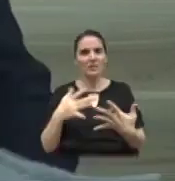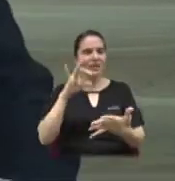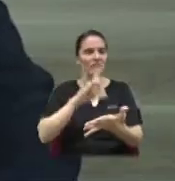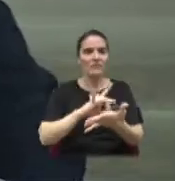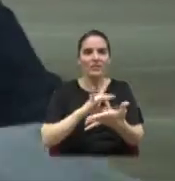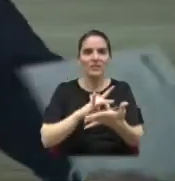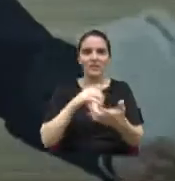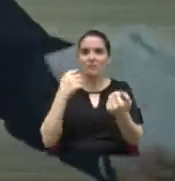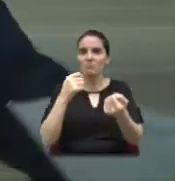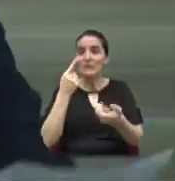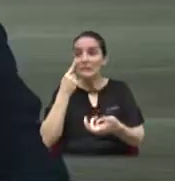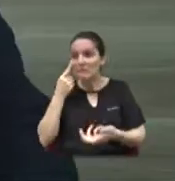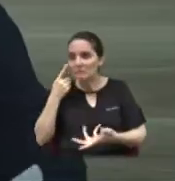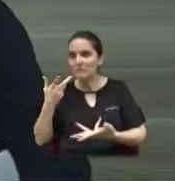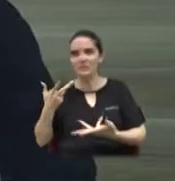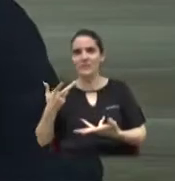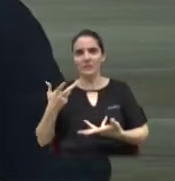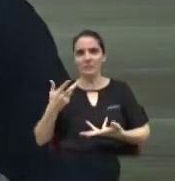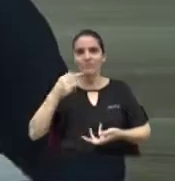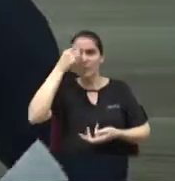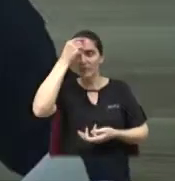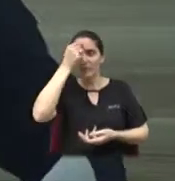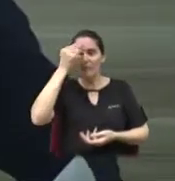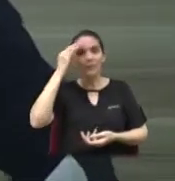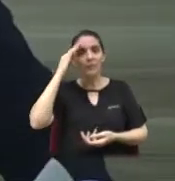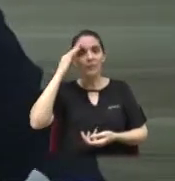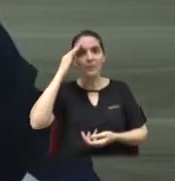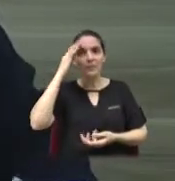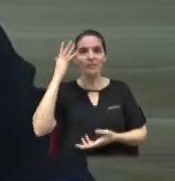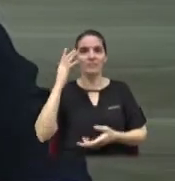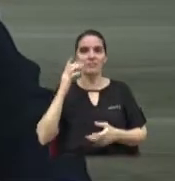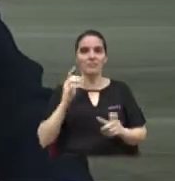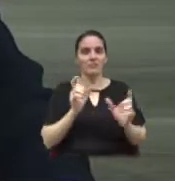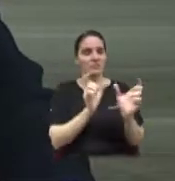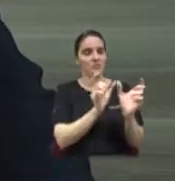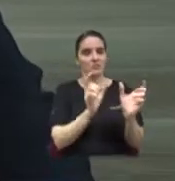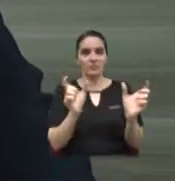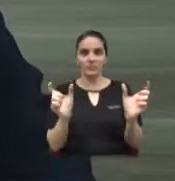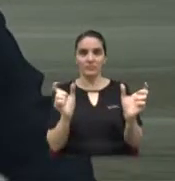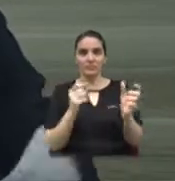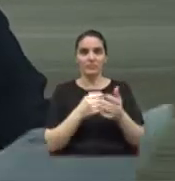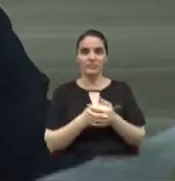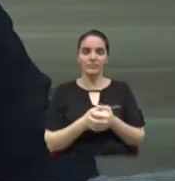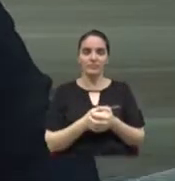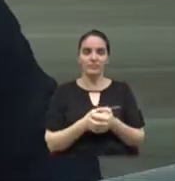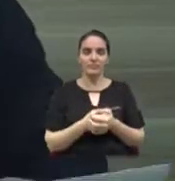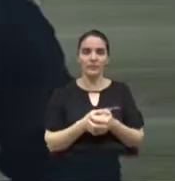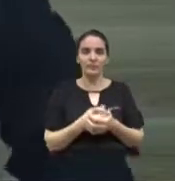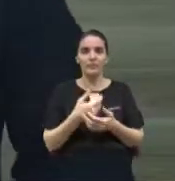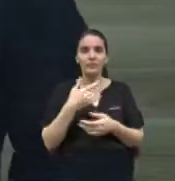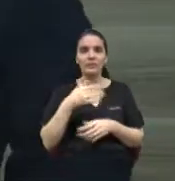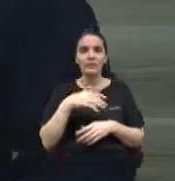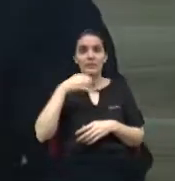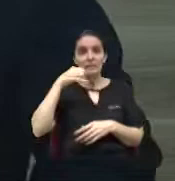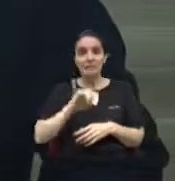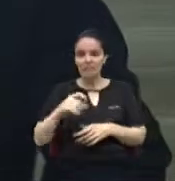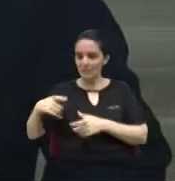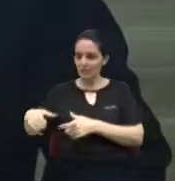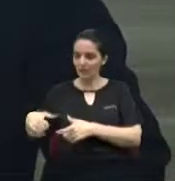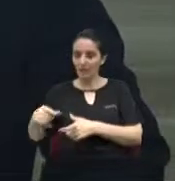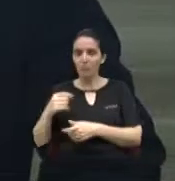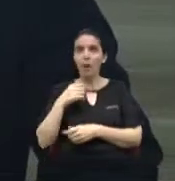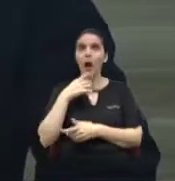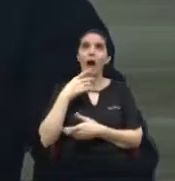mora lá. Aí que eu entendi daquela frase, boca aberta entra mosquito. Lá, realmente, entra